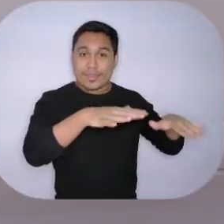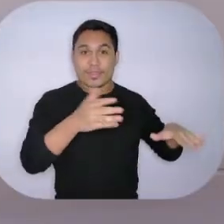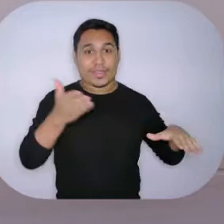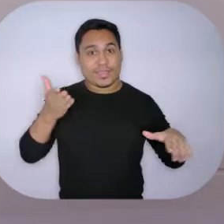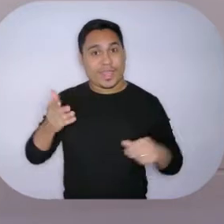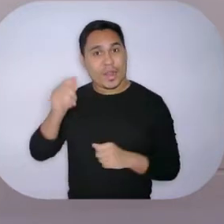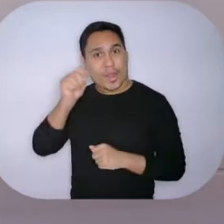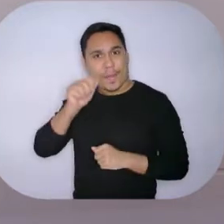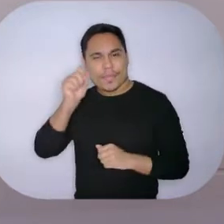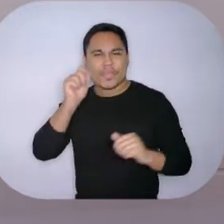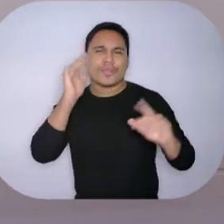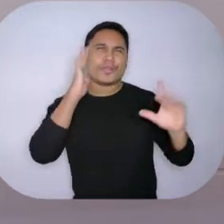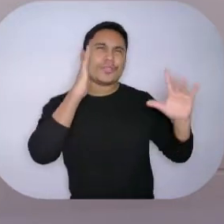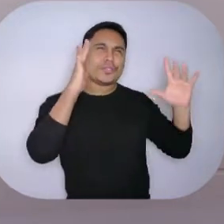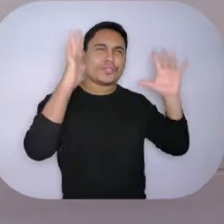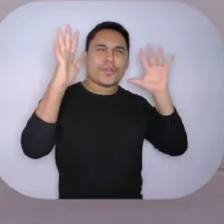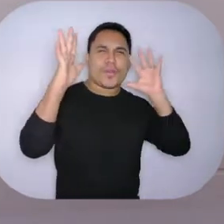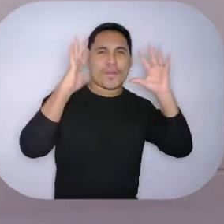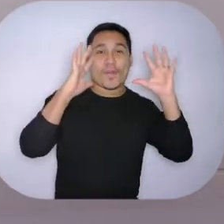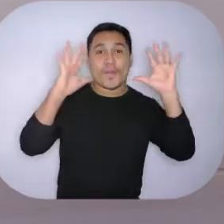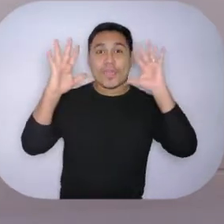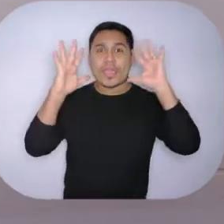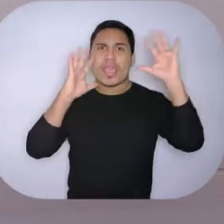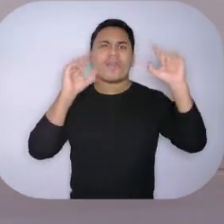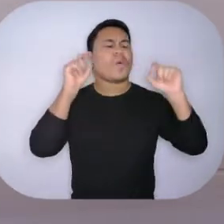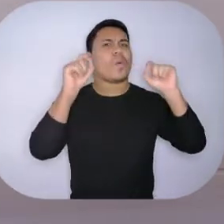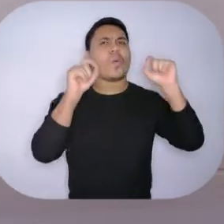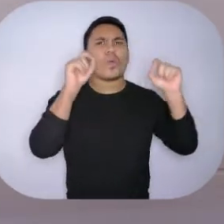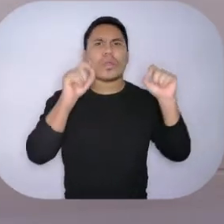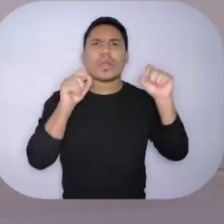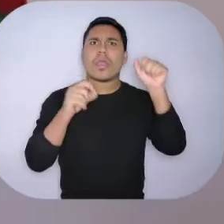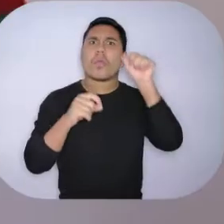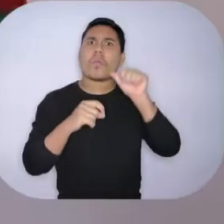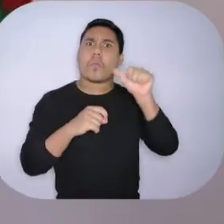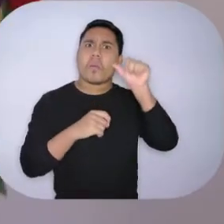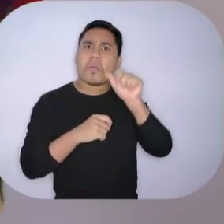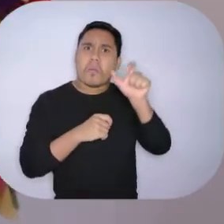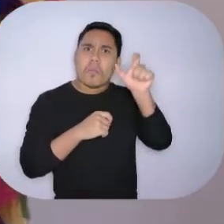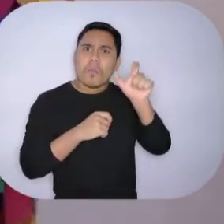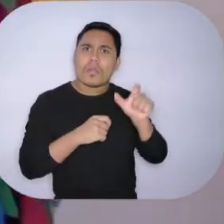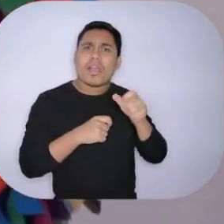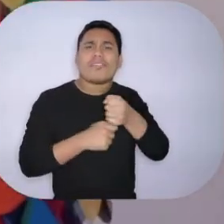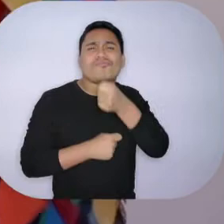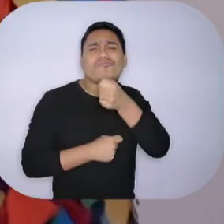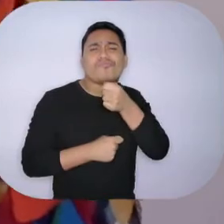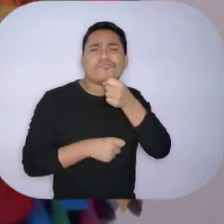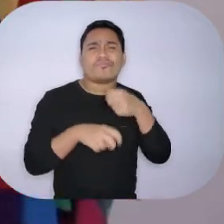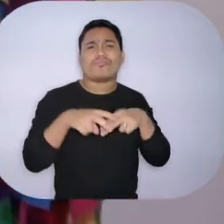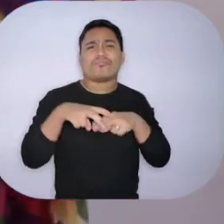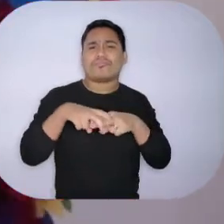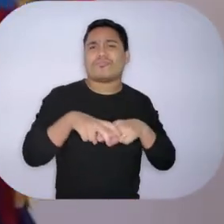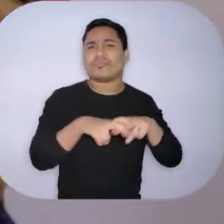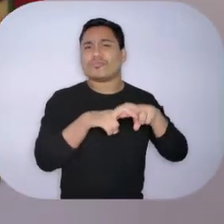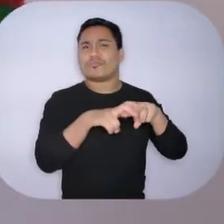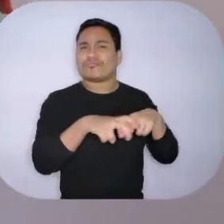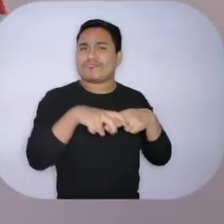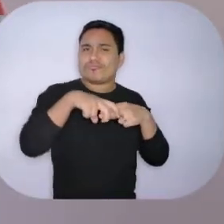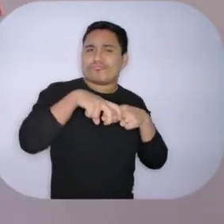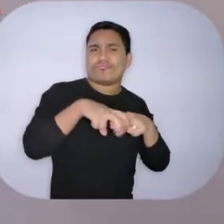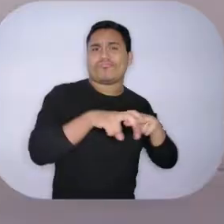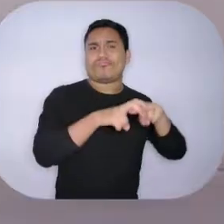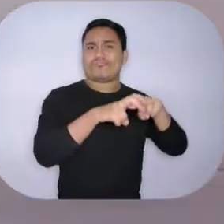sonhadora e sonhava com uma velha senhora sentada numa cadeira de balanço que se balançava pra frente e pra